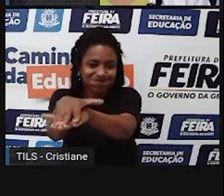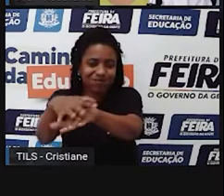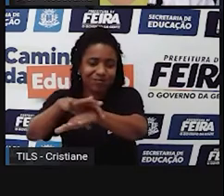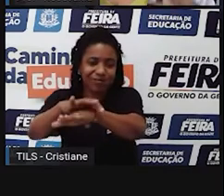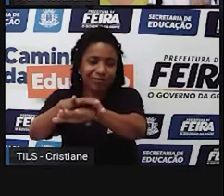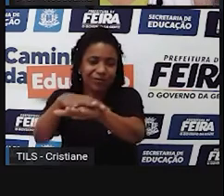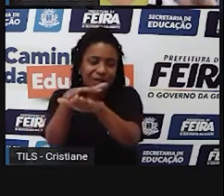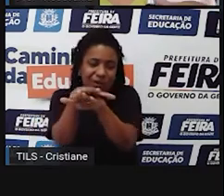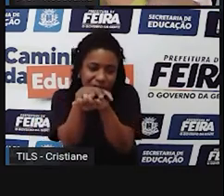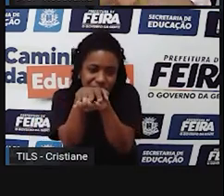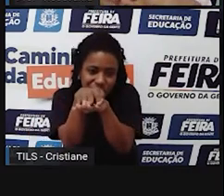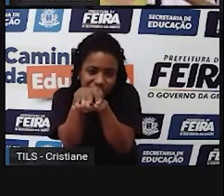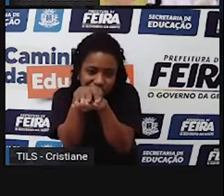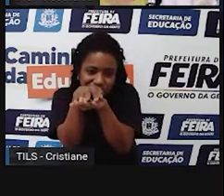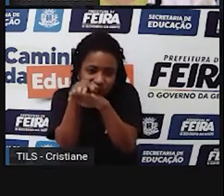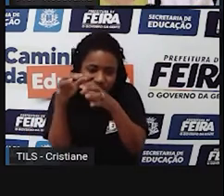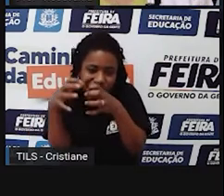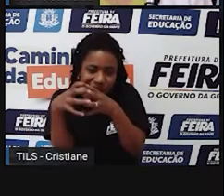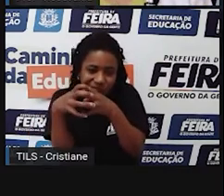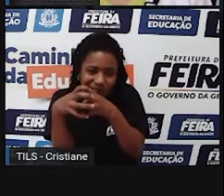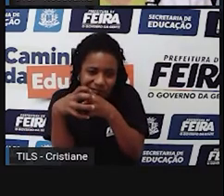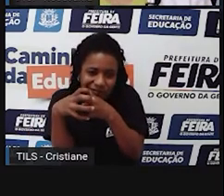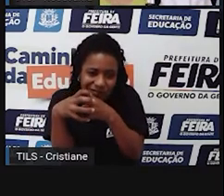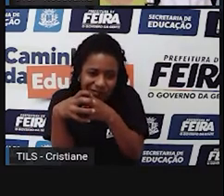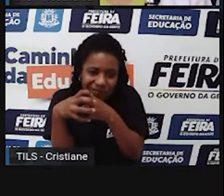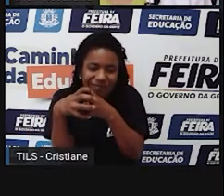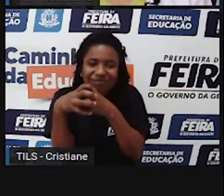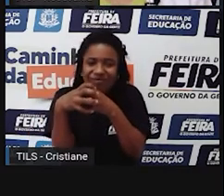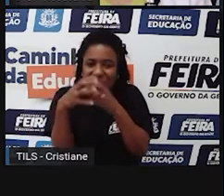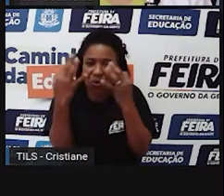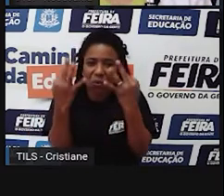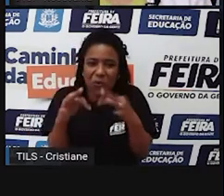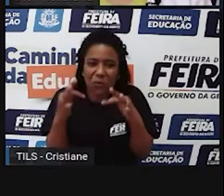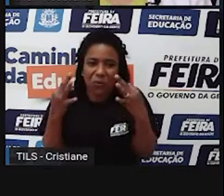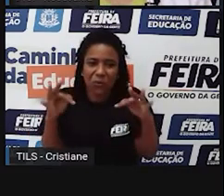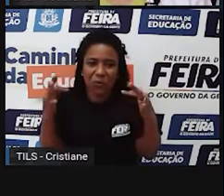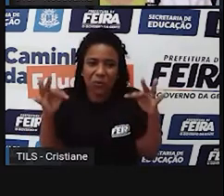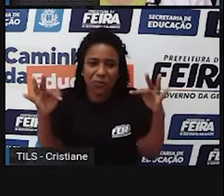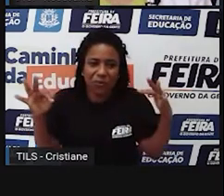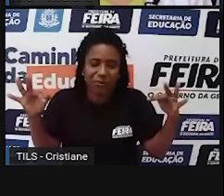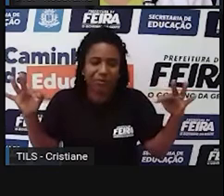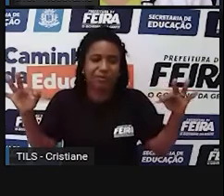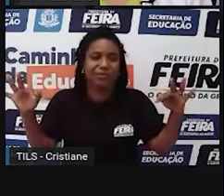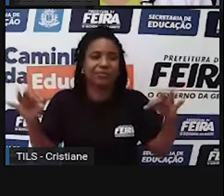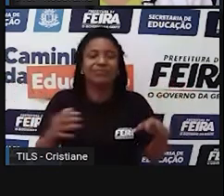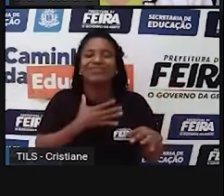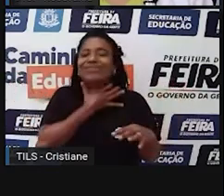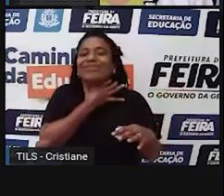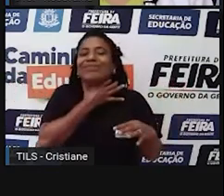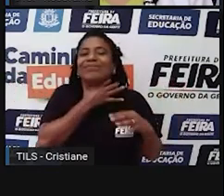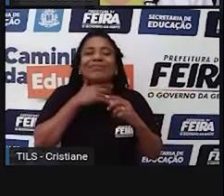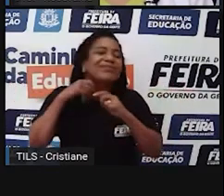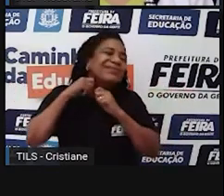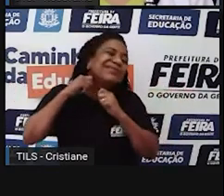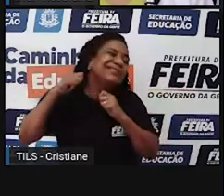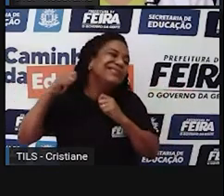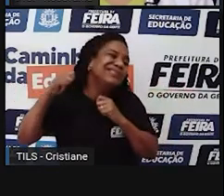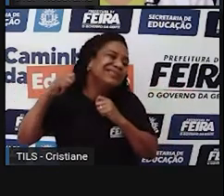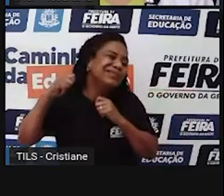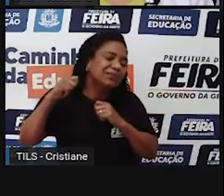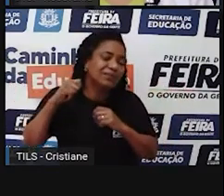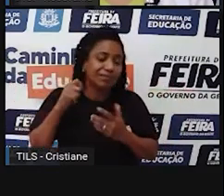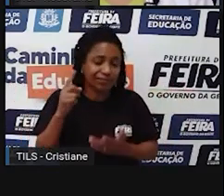corpo, aí fica atrofiado e eles devem sentir muitas dores. Alguns ficam presos no pescoço. Então, é uma série de